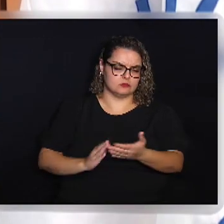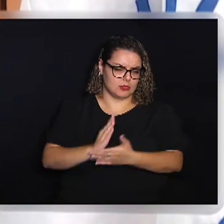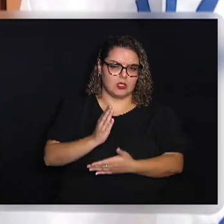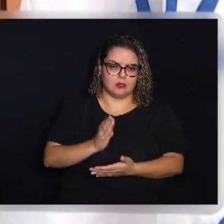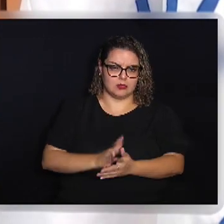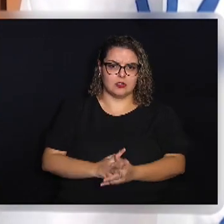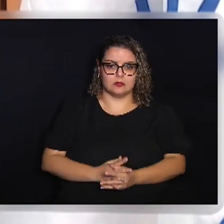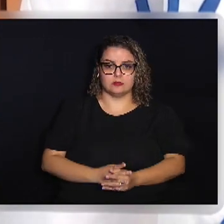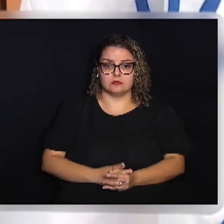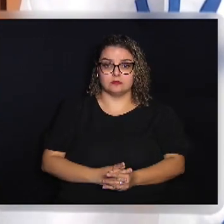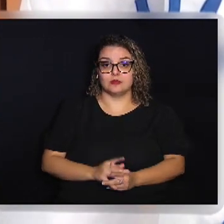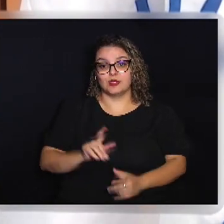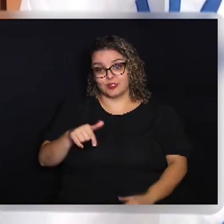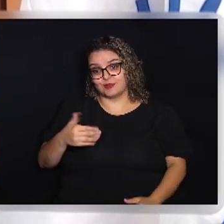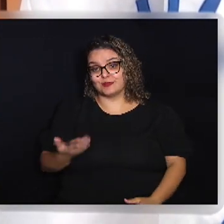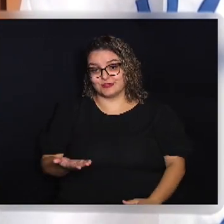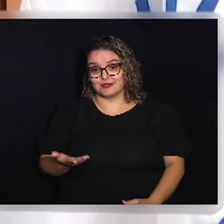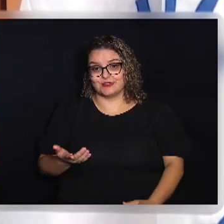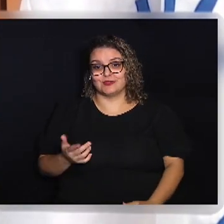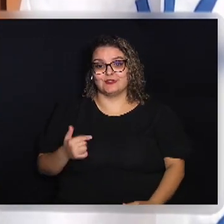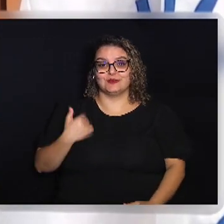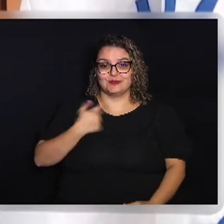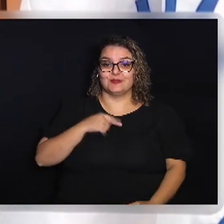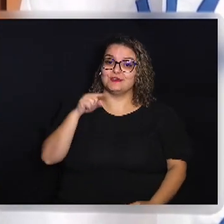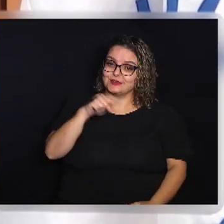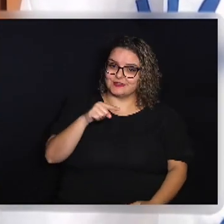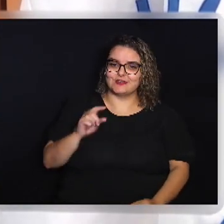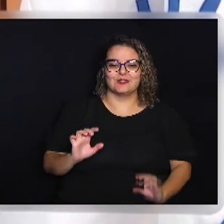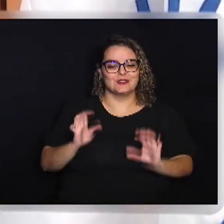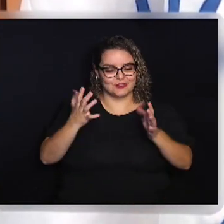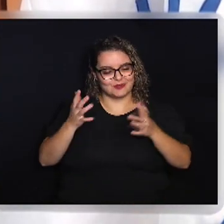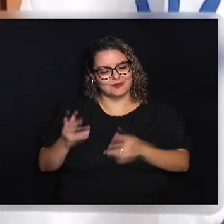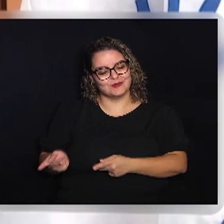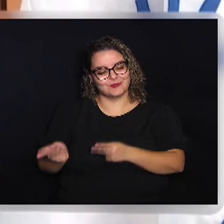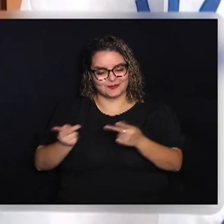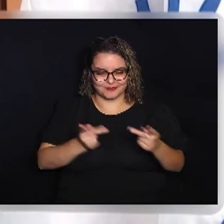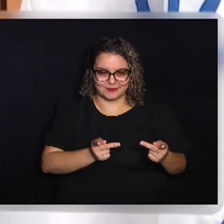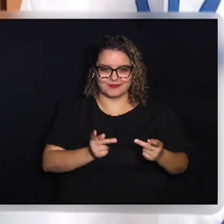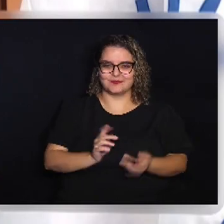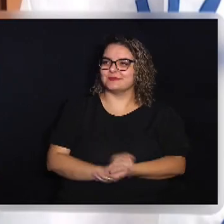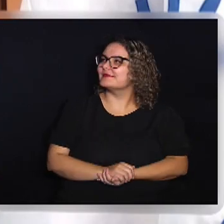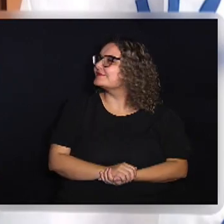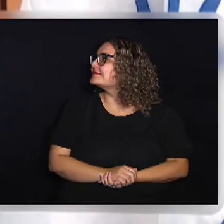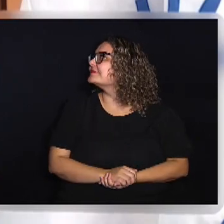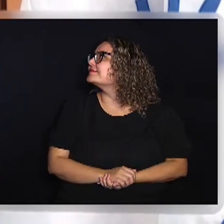E pós sair Nós vamos estar lá Também prestigiando esse grande evento